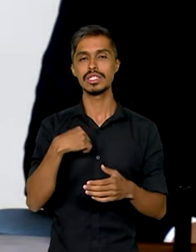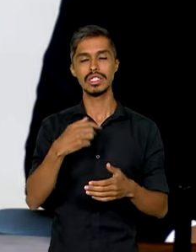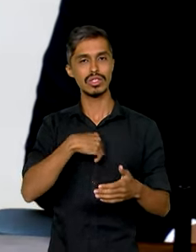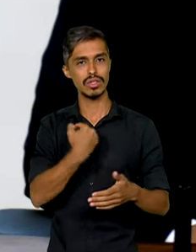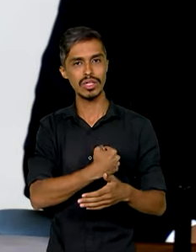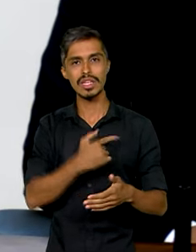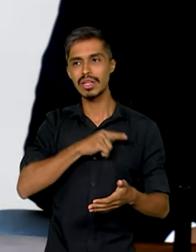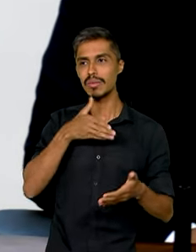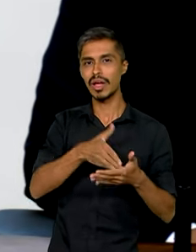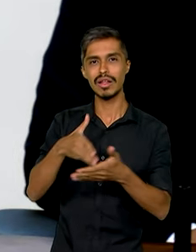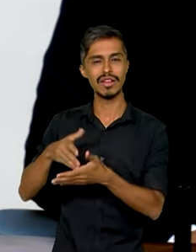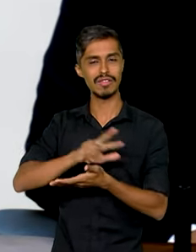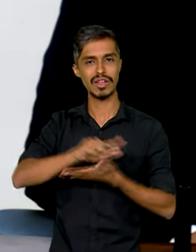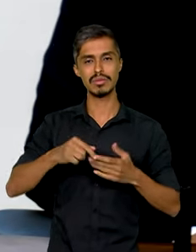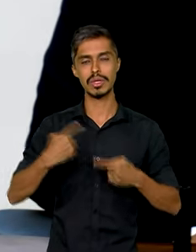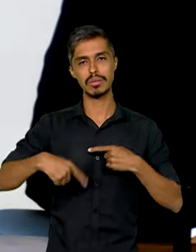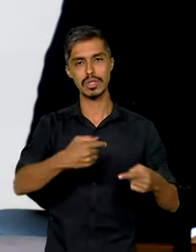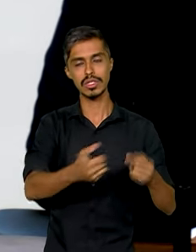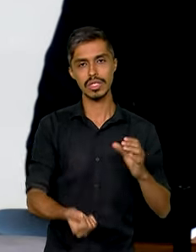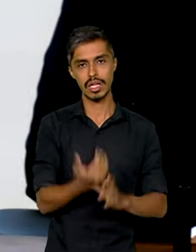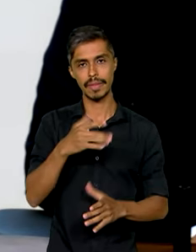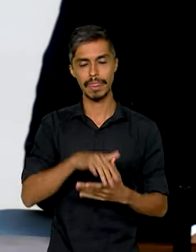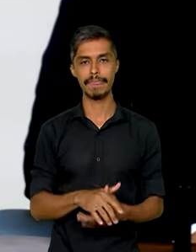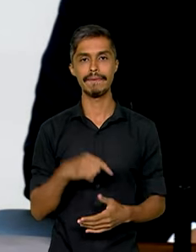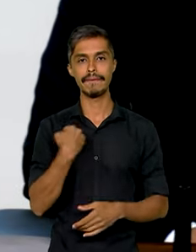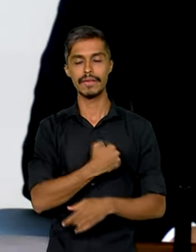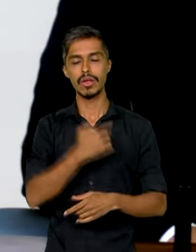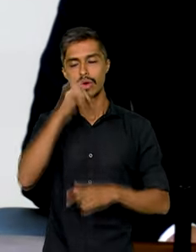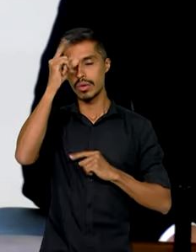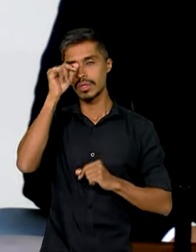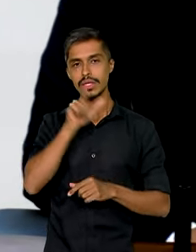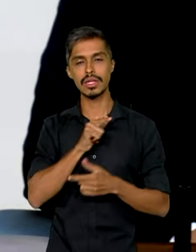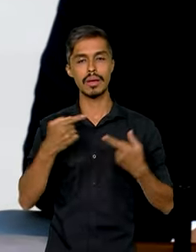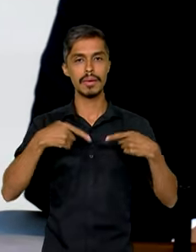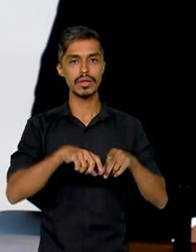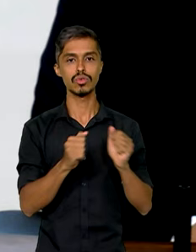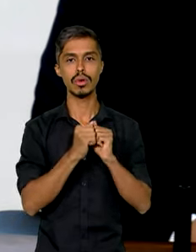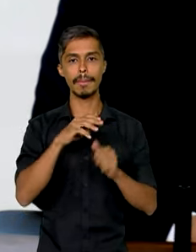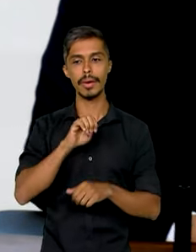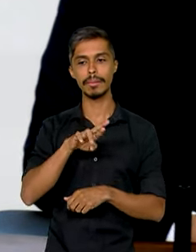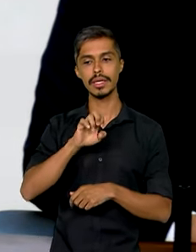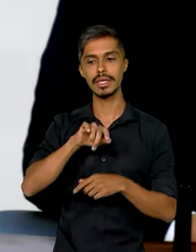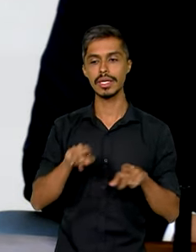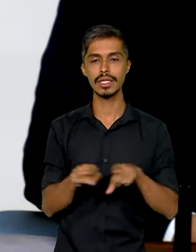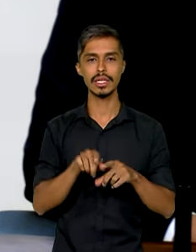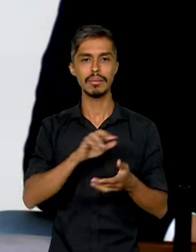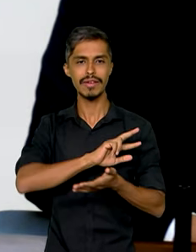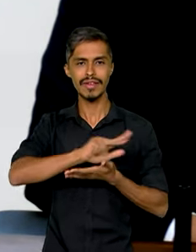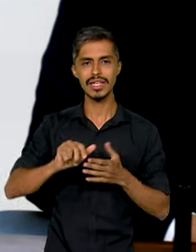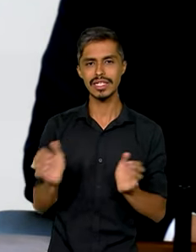para a construção da nossa política. Ainda bem que nós temos essa parceria com a Abemigra, ainda bem que nós temos uma equipe tão dedicada.